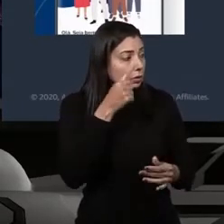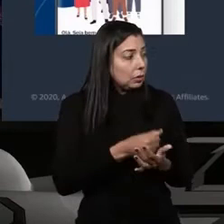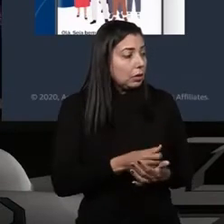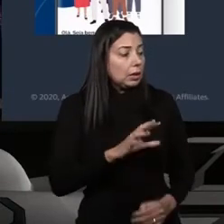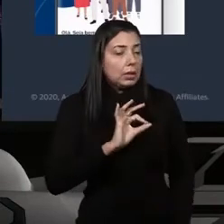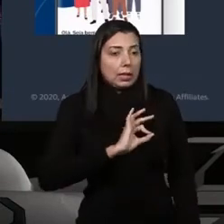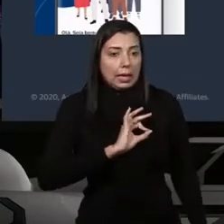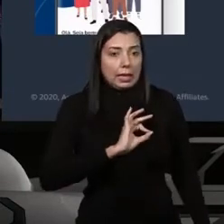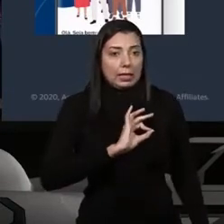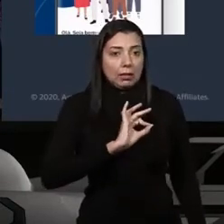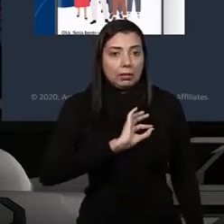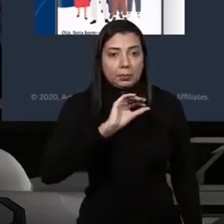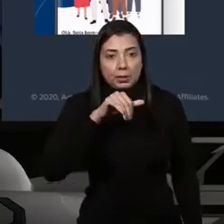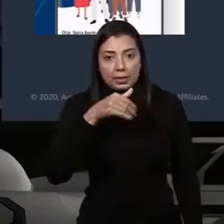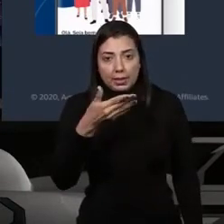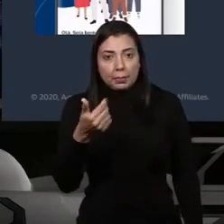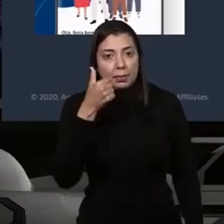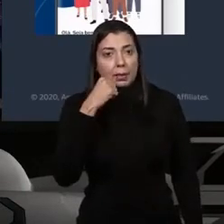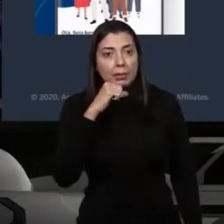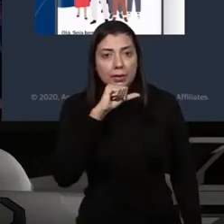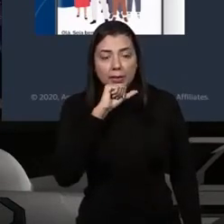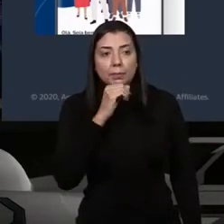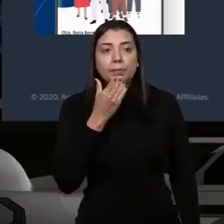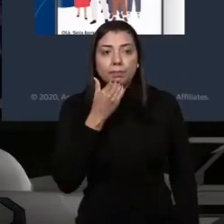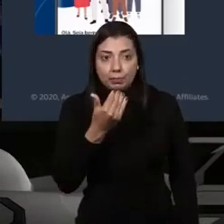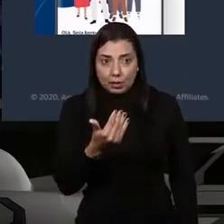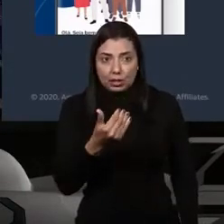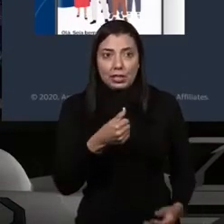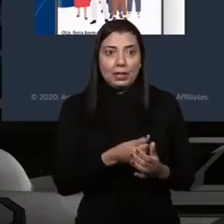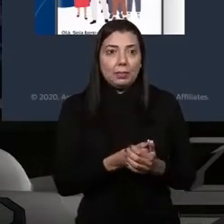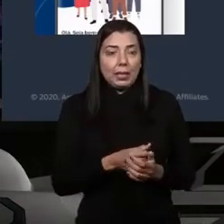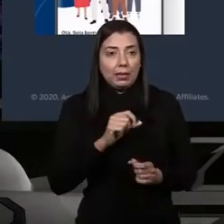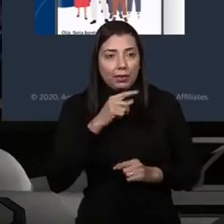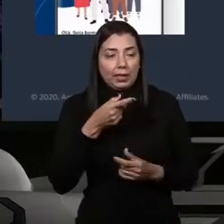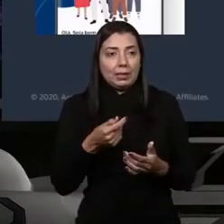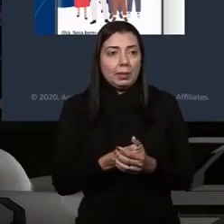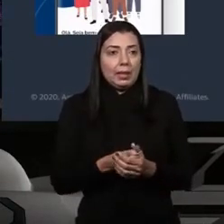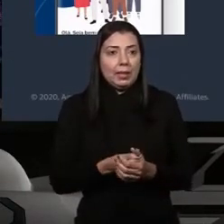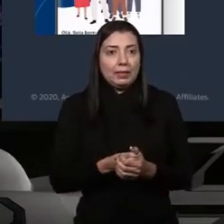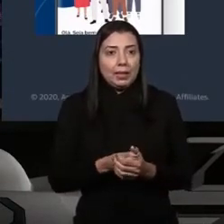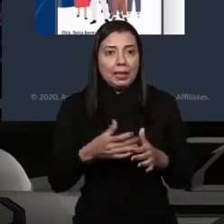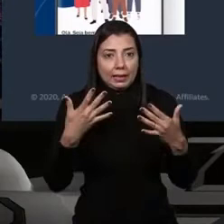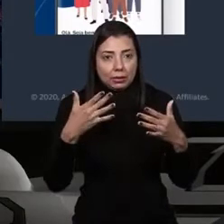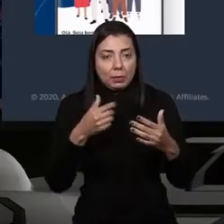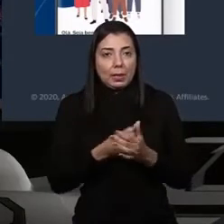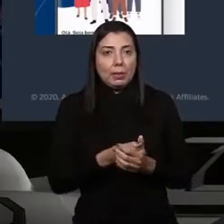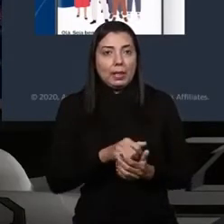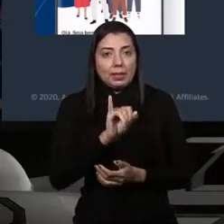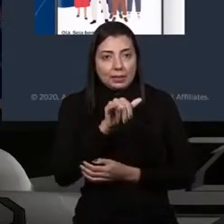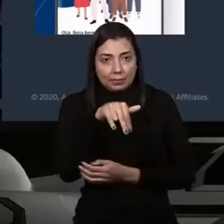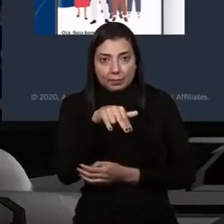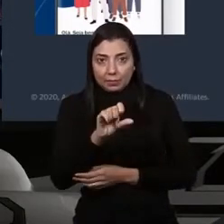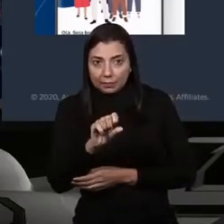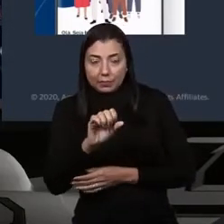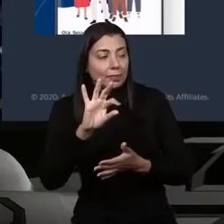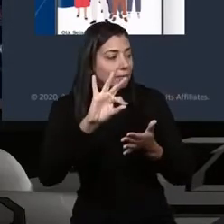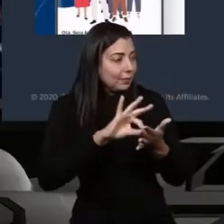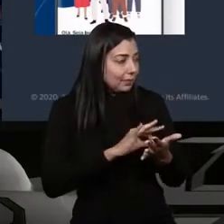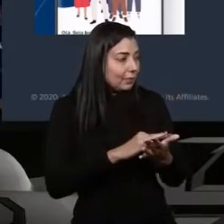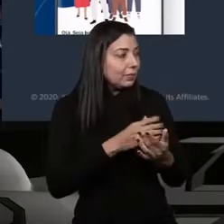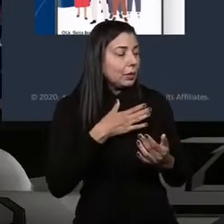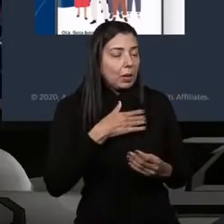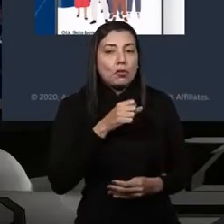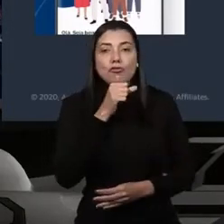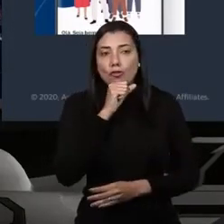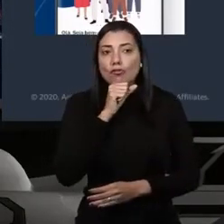enfim, já mudou minha realidade. O meu INSS, que é um aplicativo que eu cadastrei para os meus